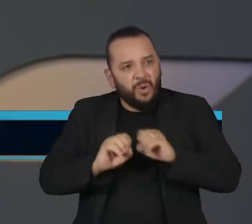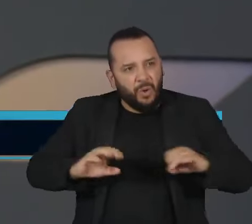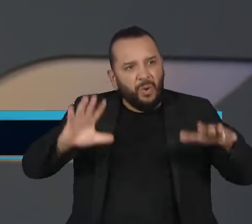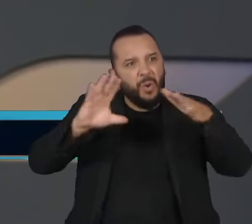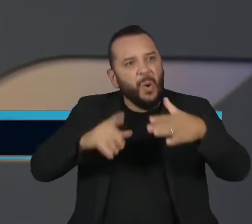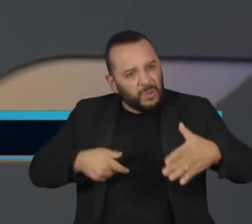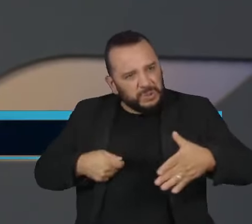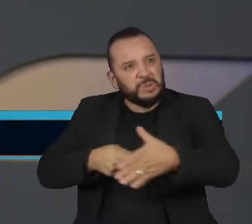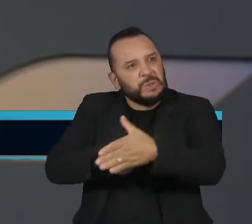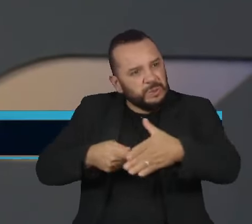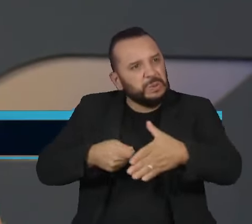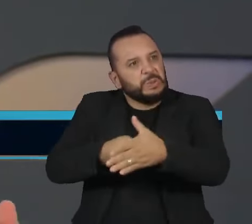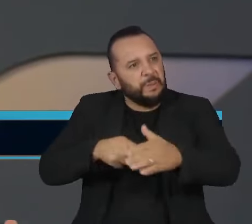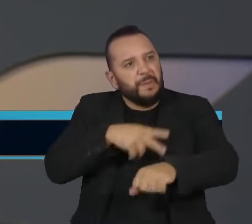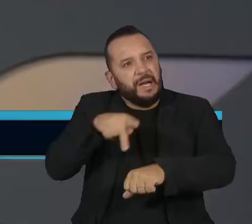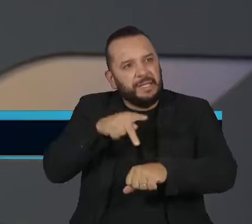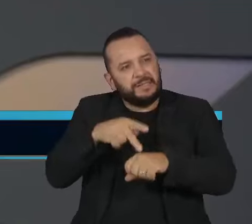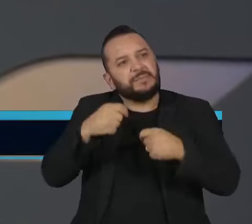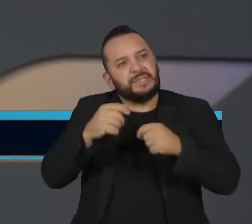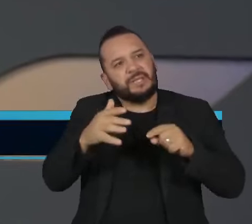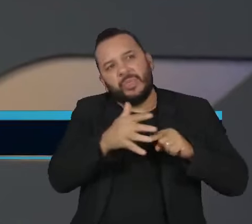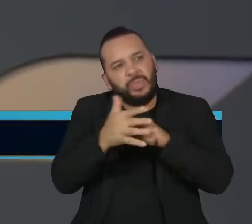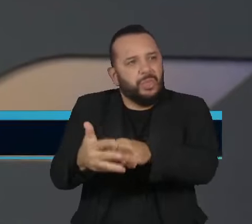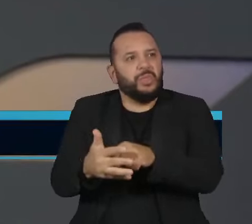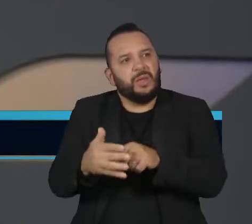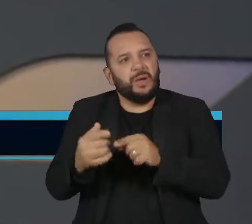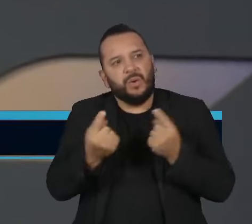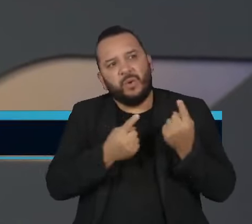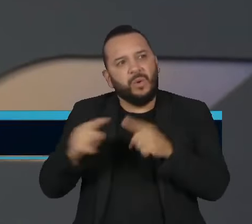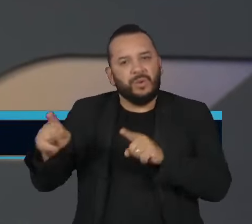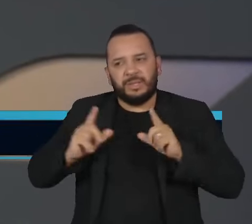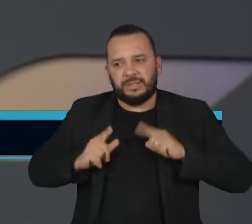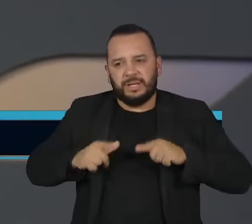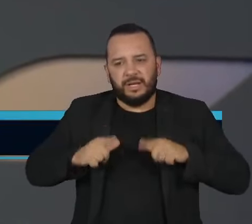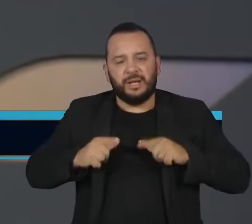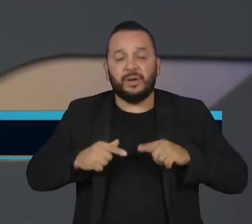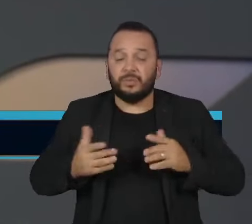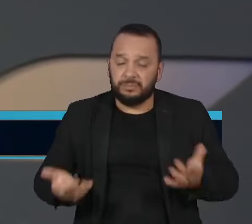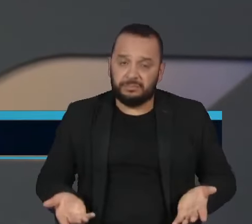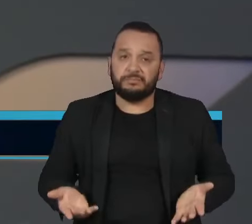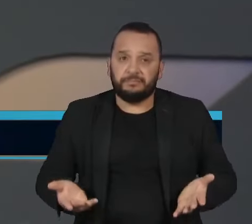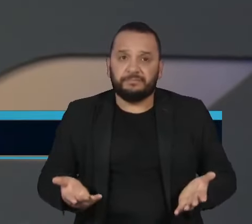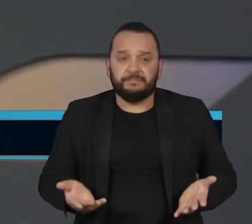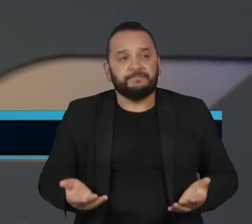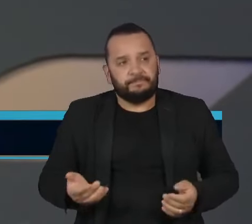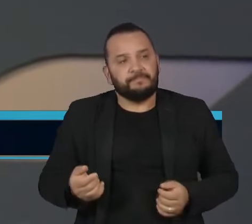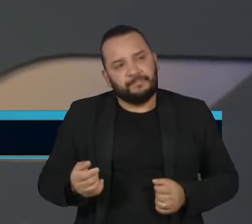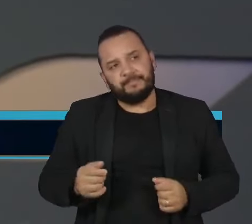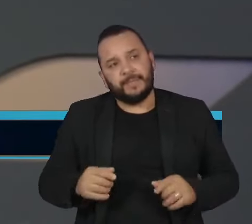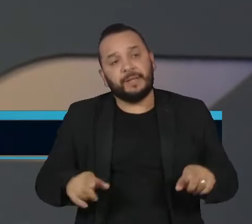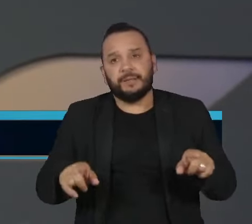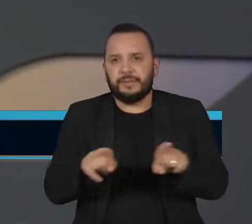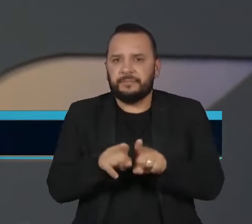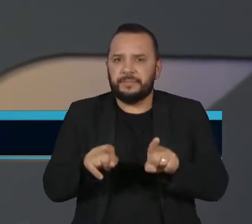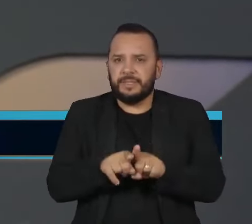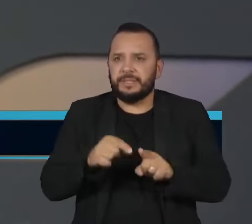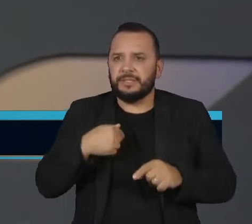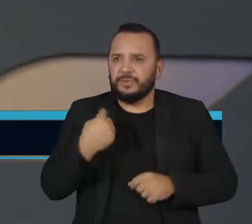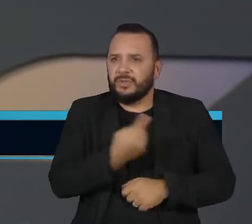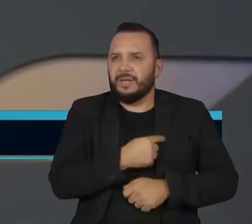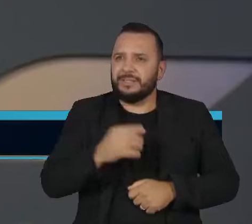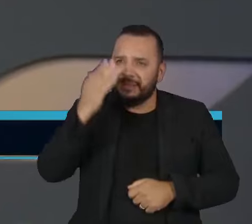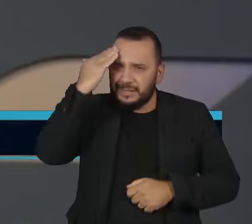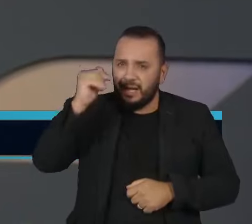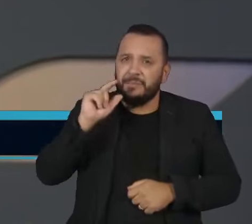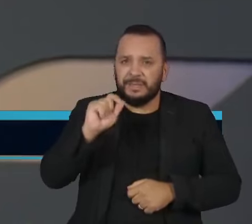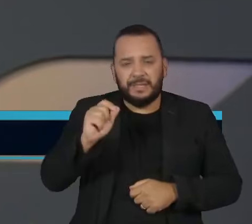se façam essas denúncias com relação a Israel. Então, nesse sentido, é esperado. E também é esperado a